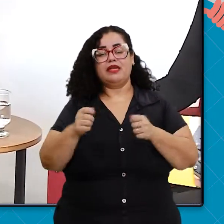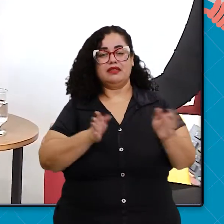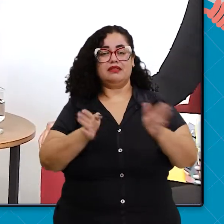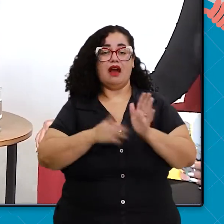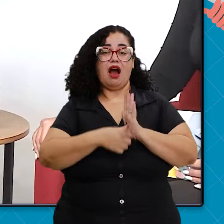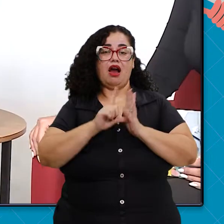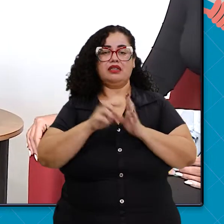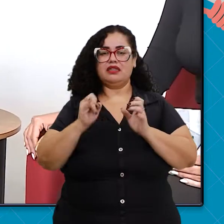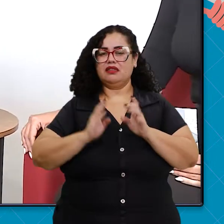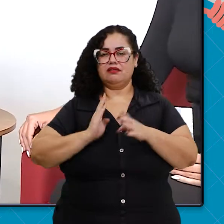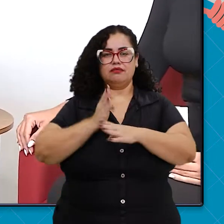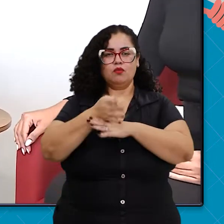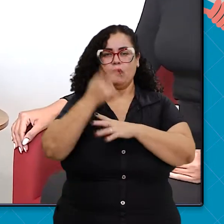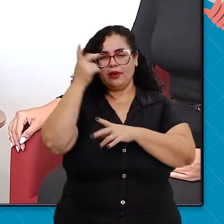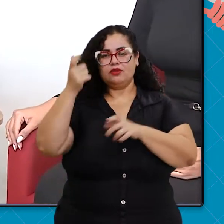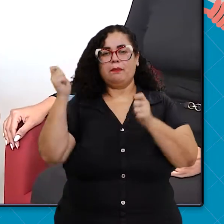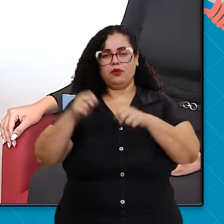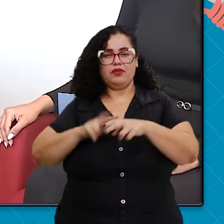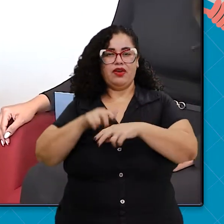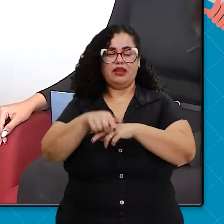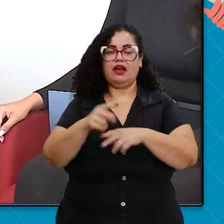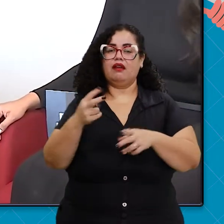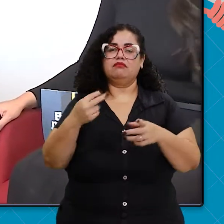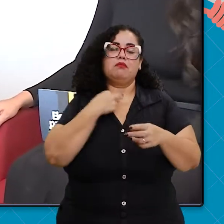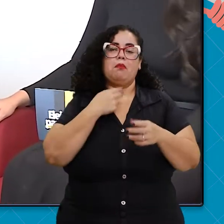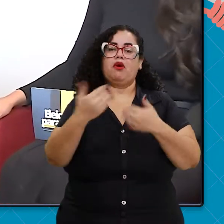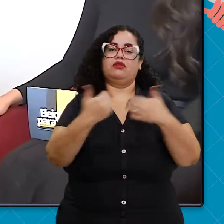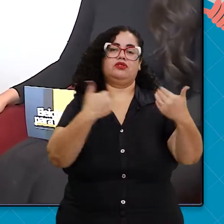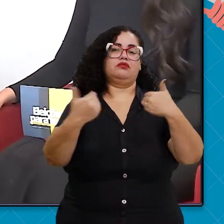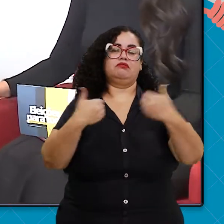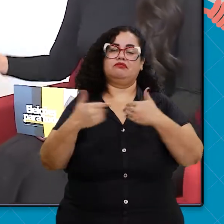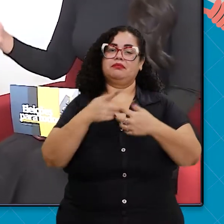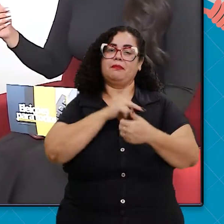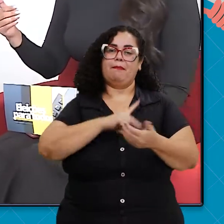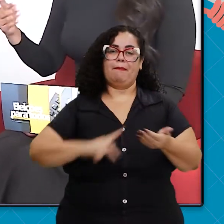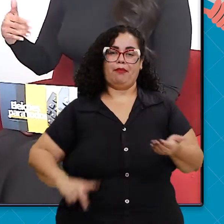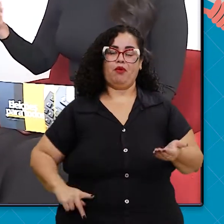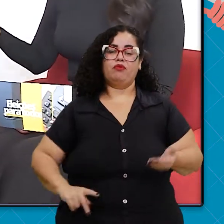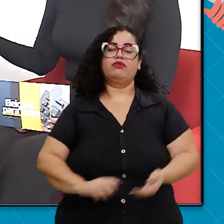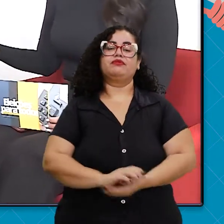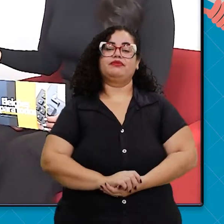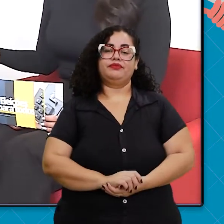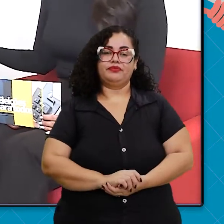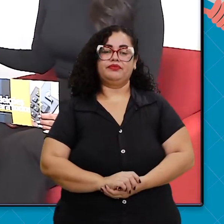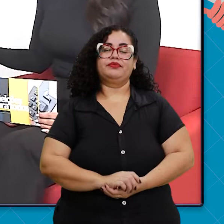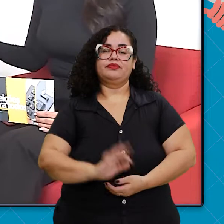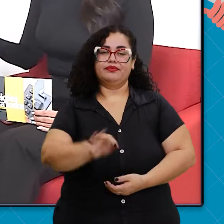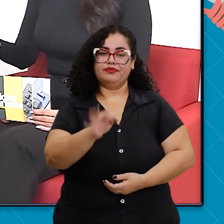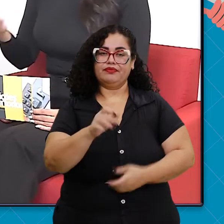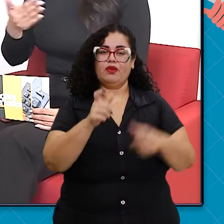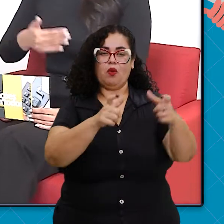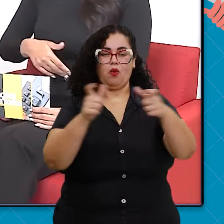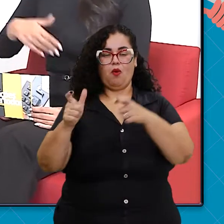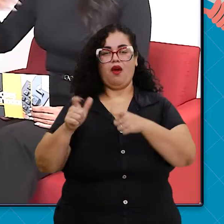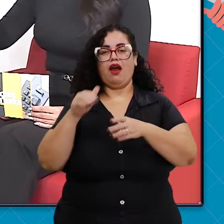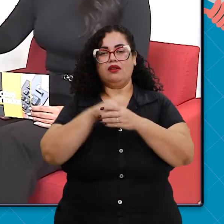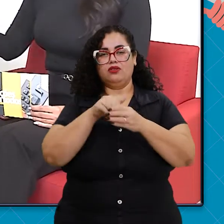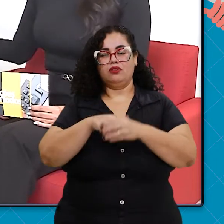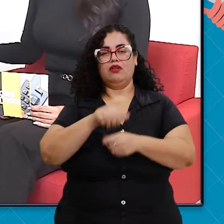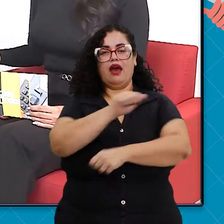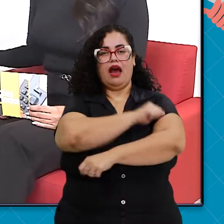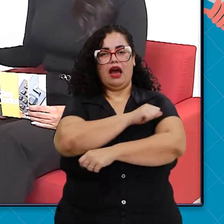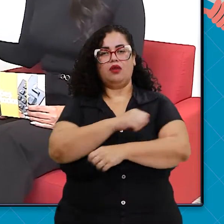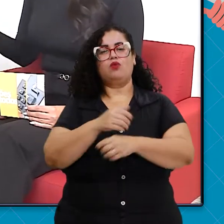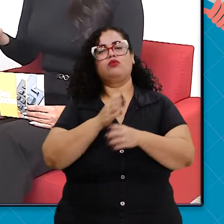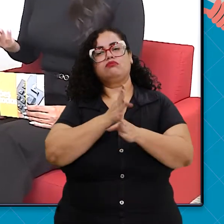ele não entra todo mundo, ele não está preparado para receber público. Com certeza. E também muitos colégios eleitorais recebem estudantes durante